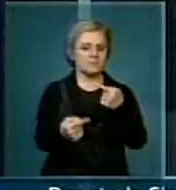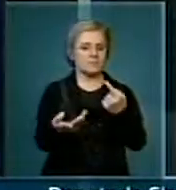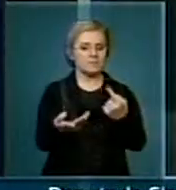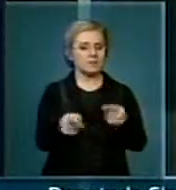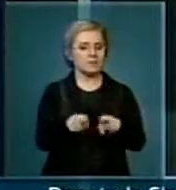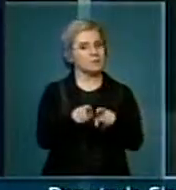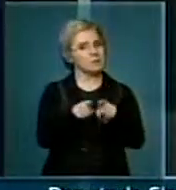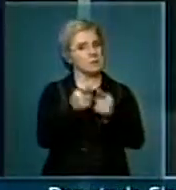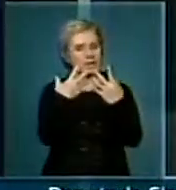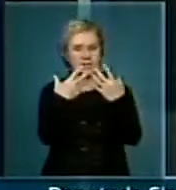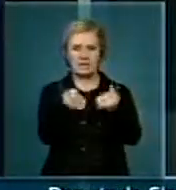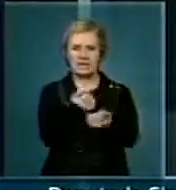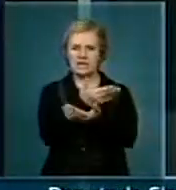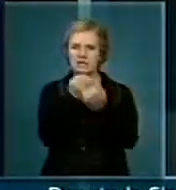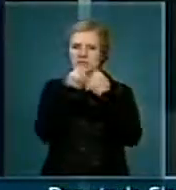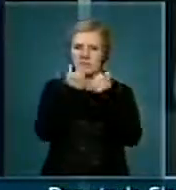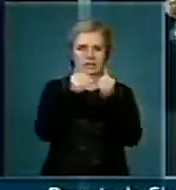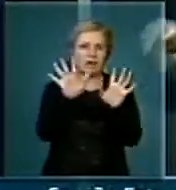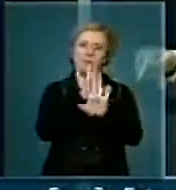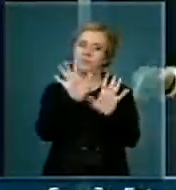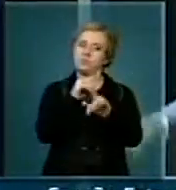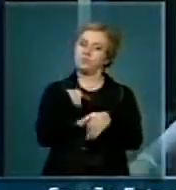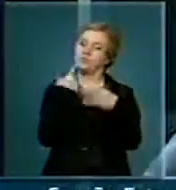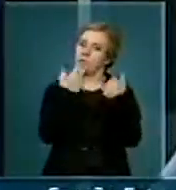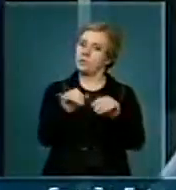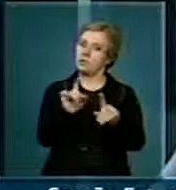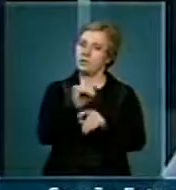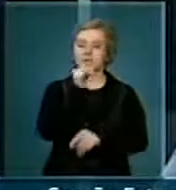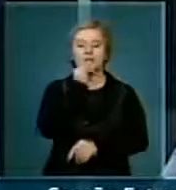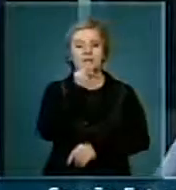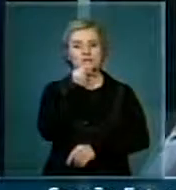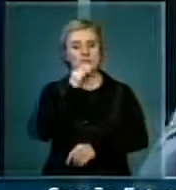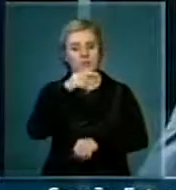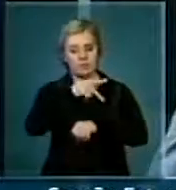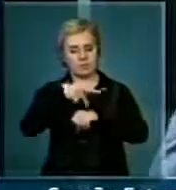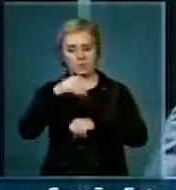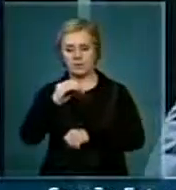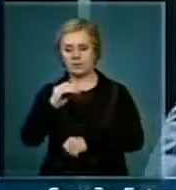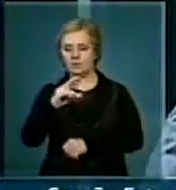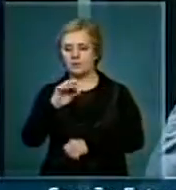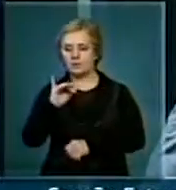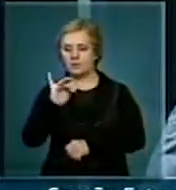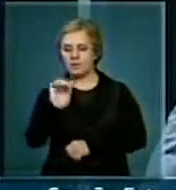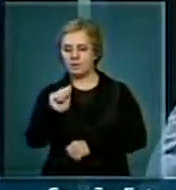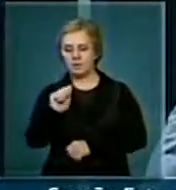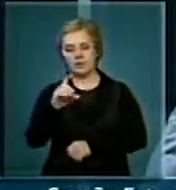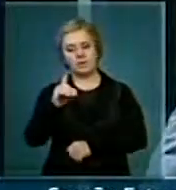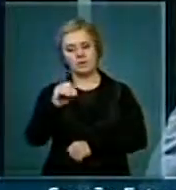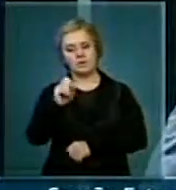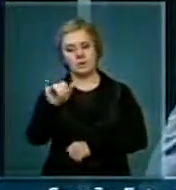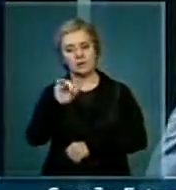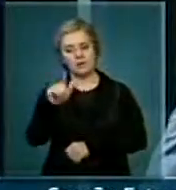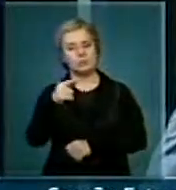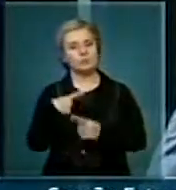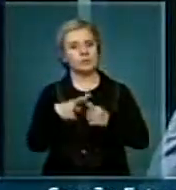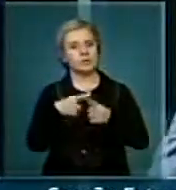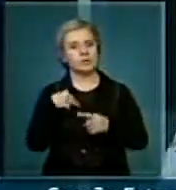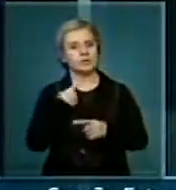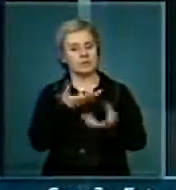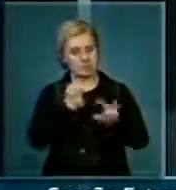isso passivamente. Trago o exemplo da Coreia do Sul para que nós possamos reforçar,